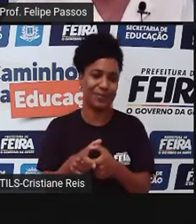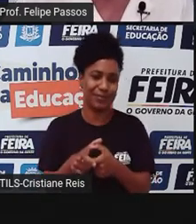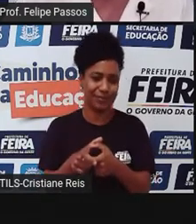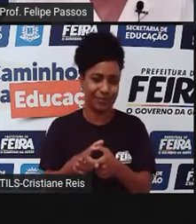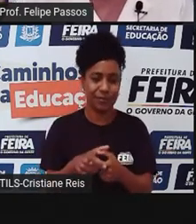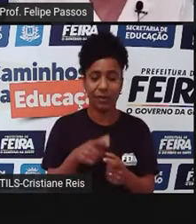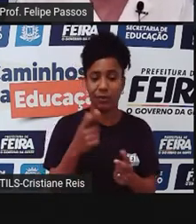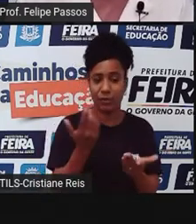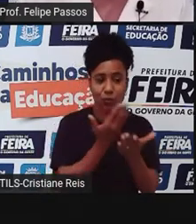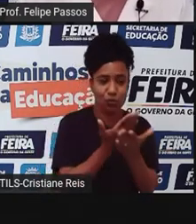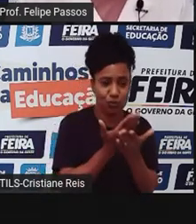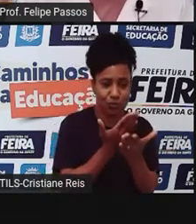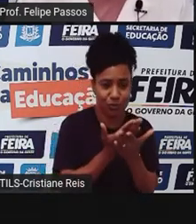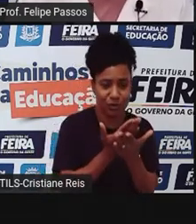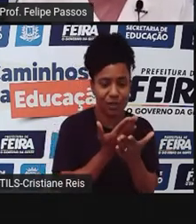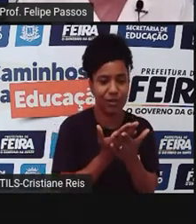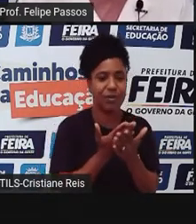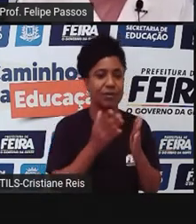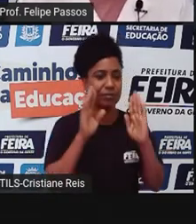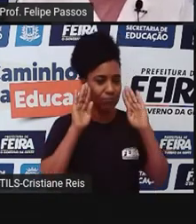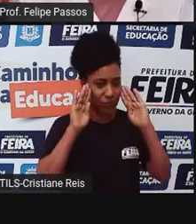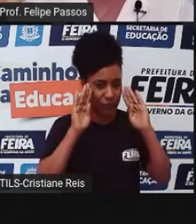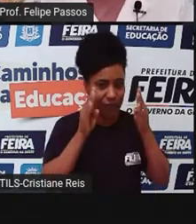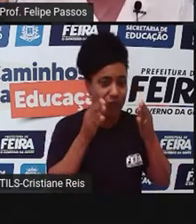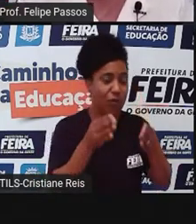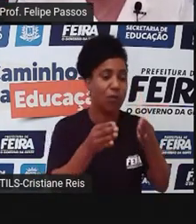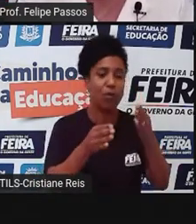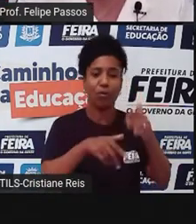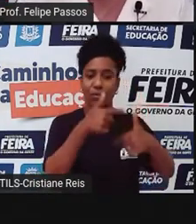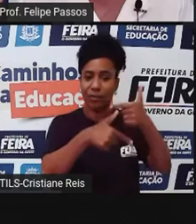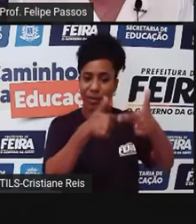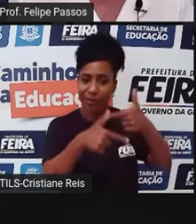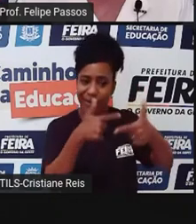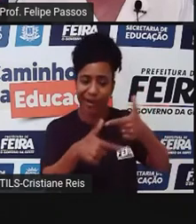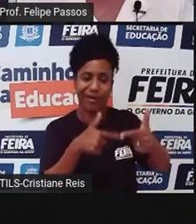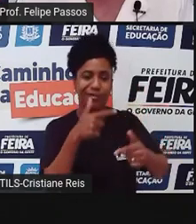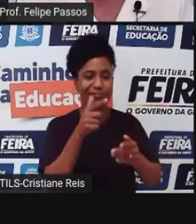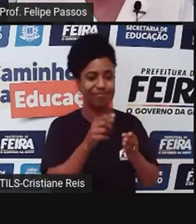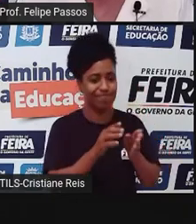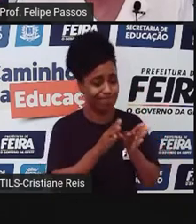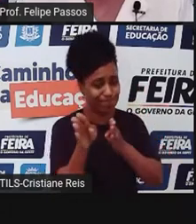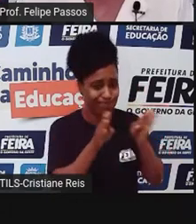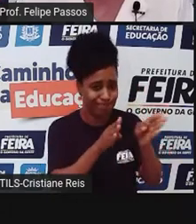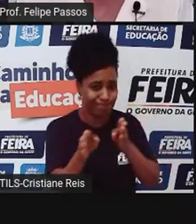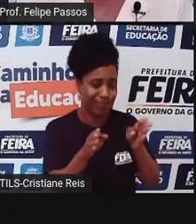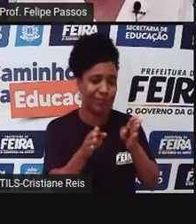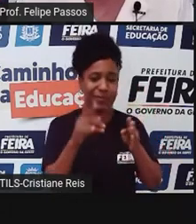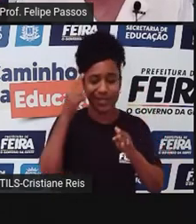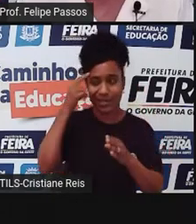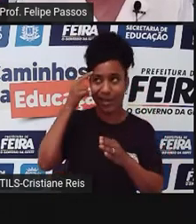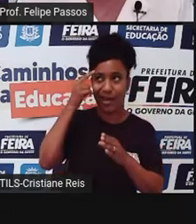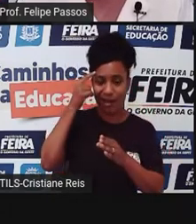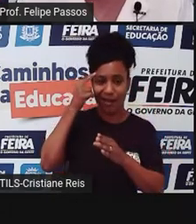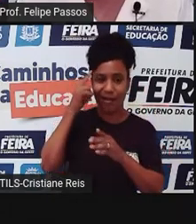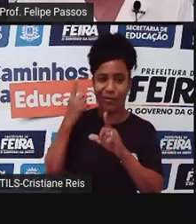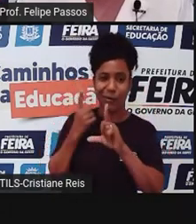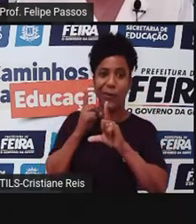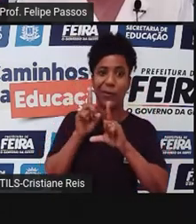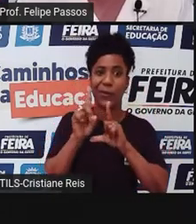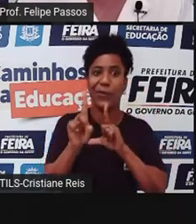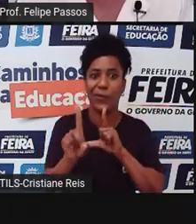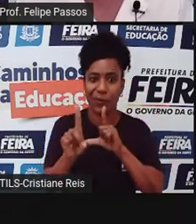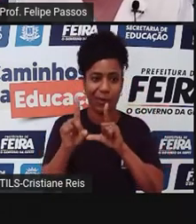interessar numa carreira mais sólida, mais acessível para querer virar influenciador digital? Você não deve,